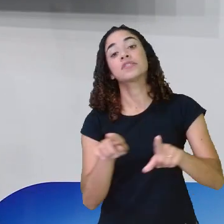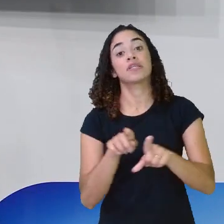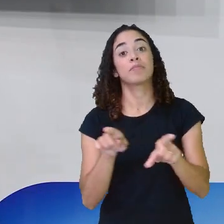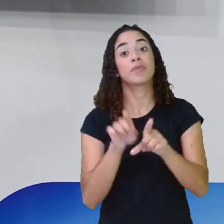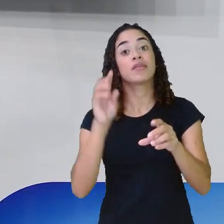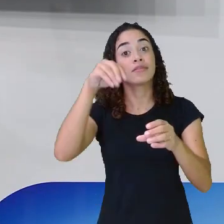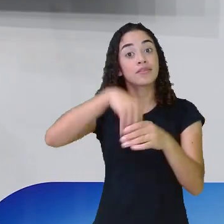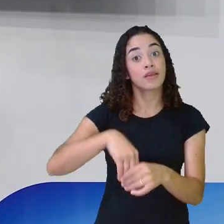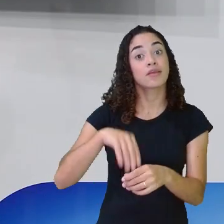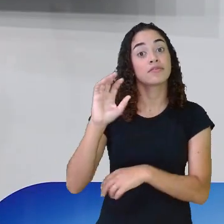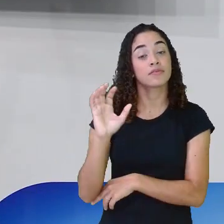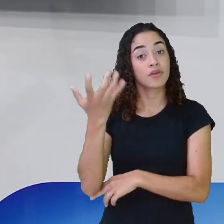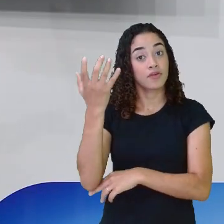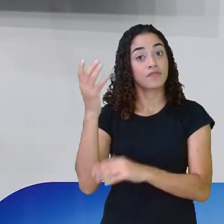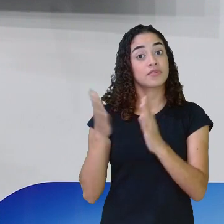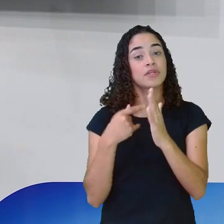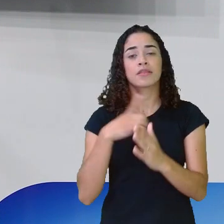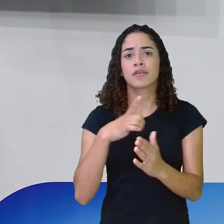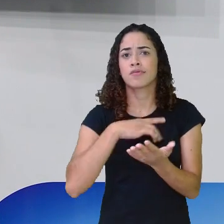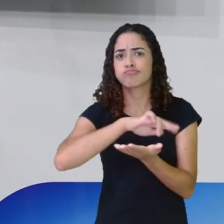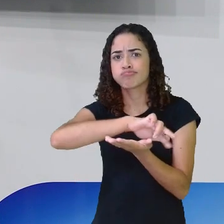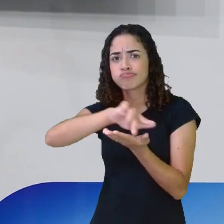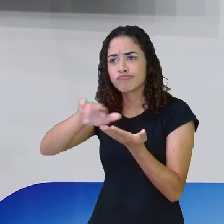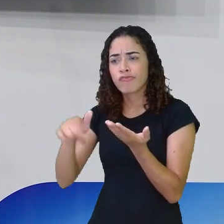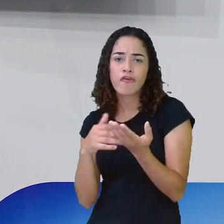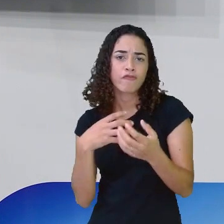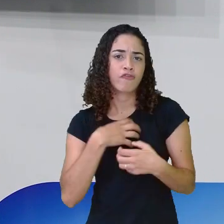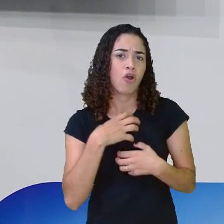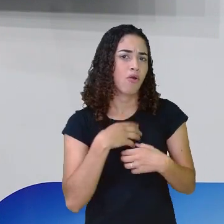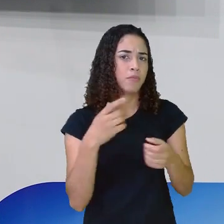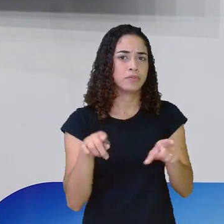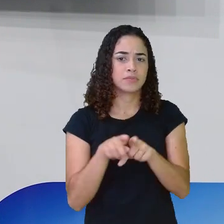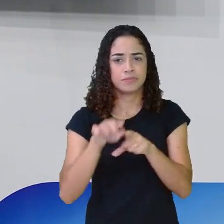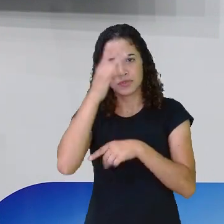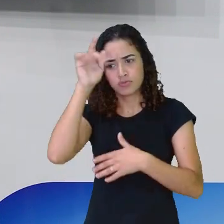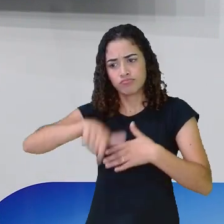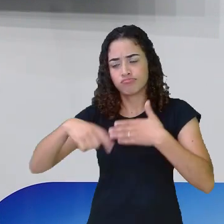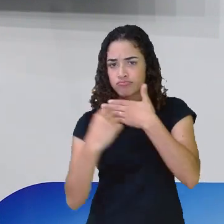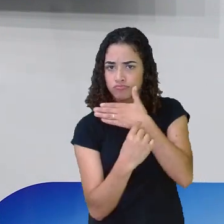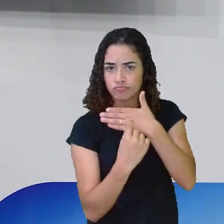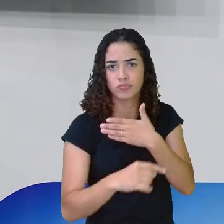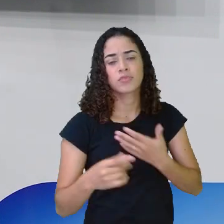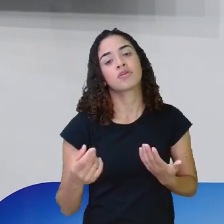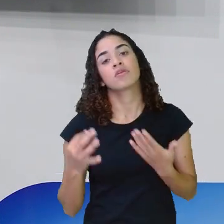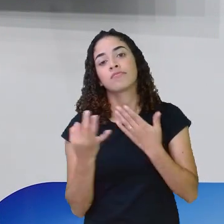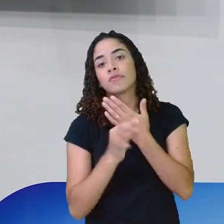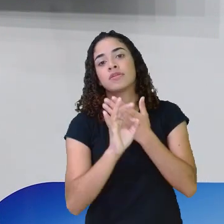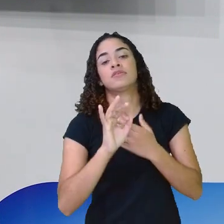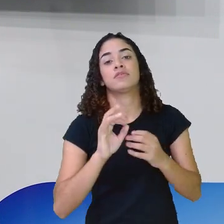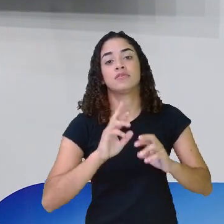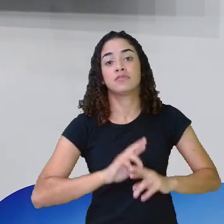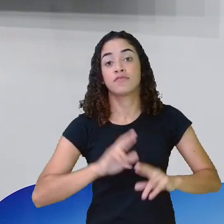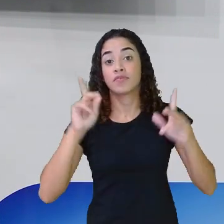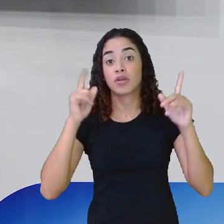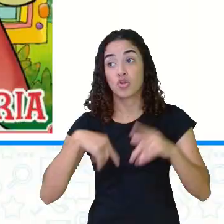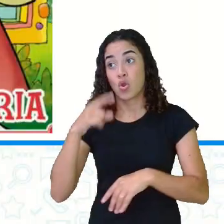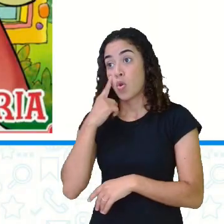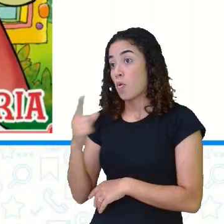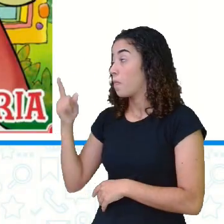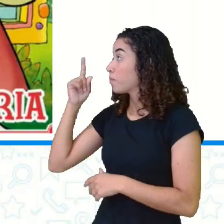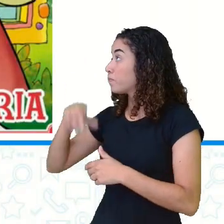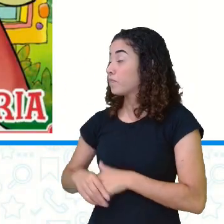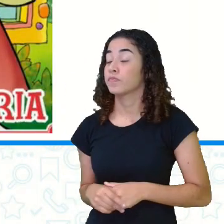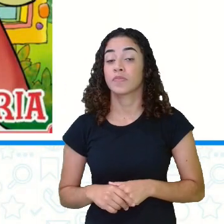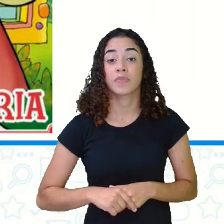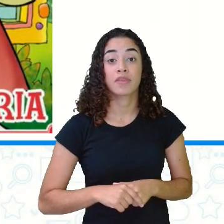Árvore de Livros, existem várias versões de vários autores diferentes, está certo? Essa que eu trouxe aqui foi da linha Contos Clássicos,